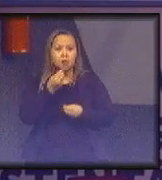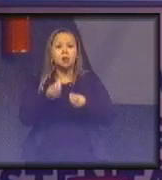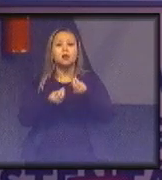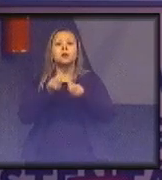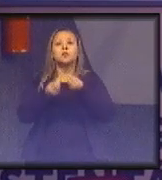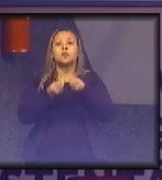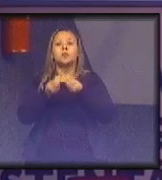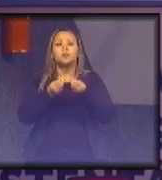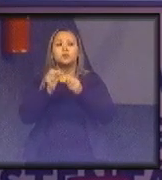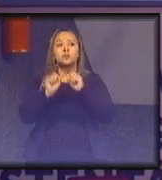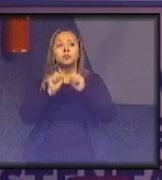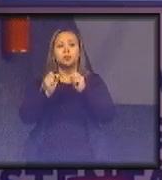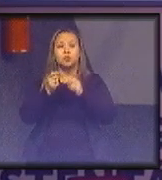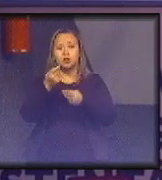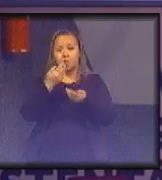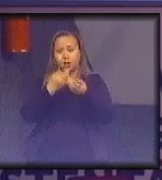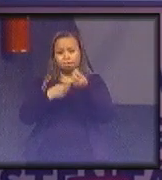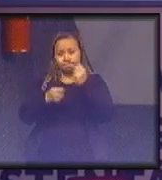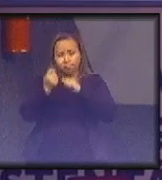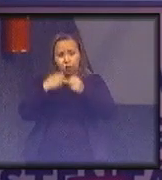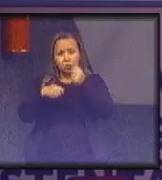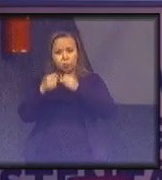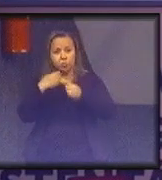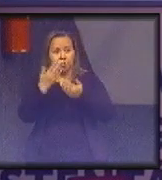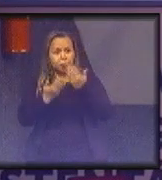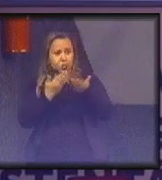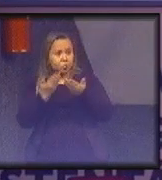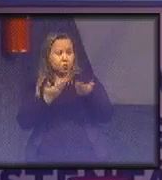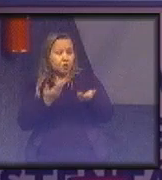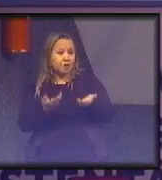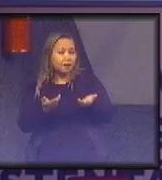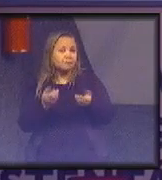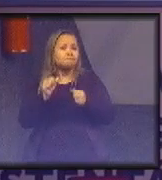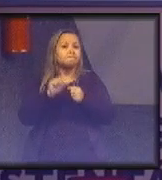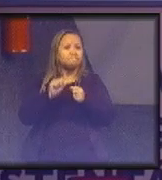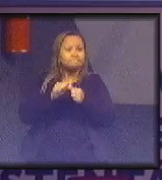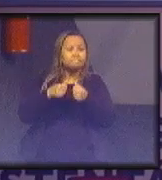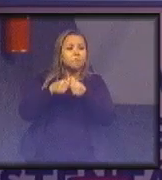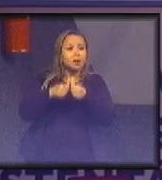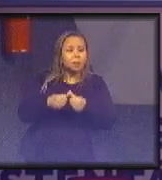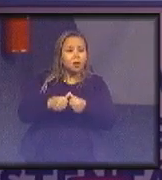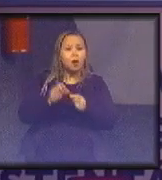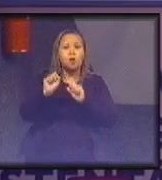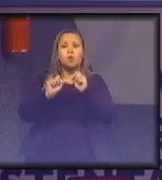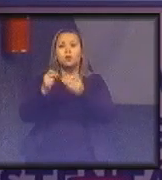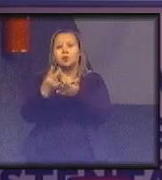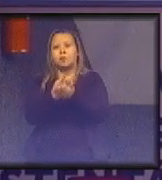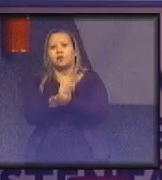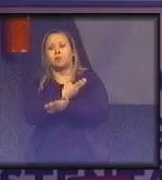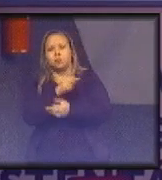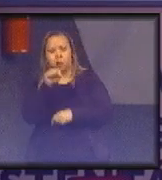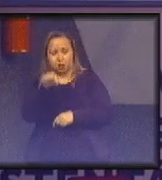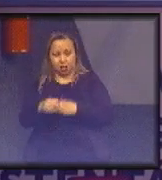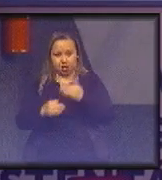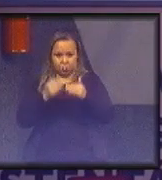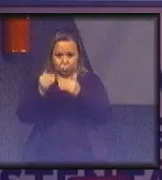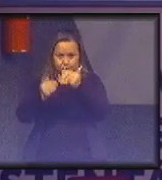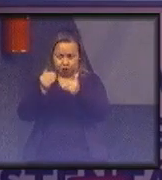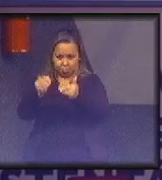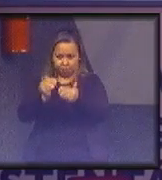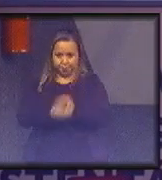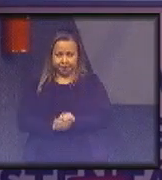funcionar do ponto de vista de um consumidor, de um fabricante? O que vai acontecer nesse processo?